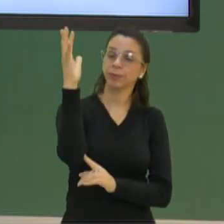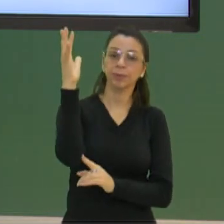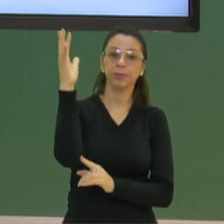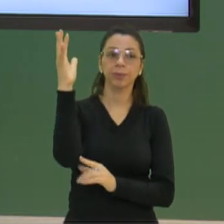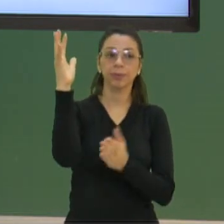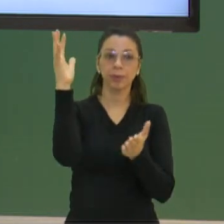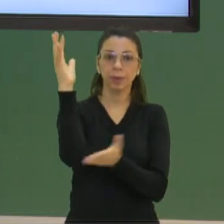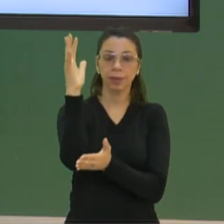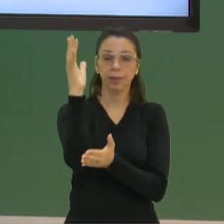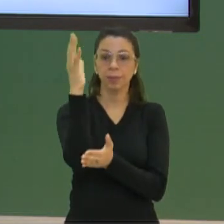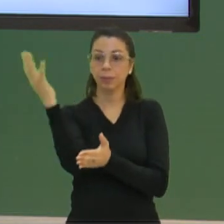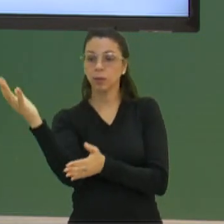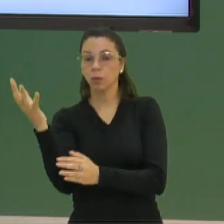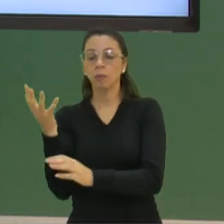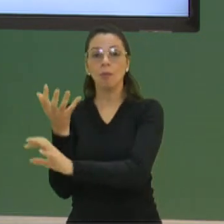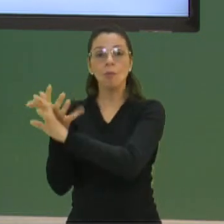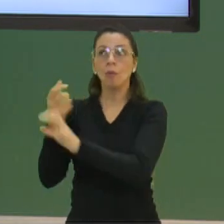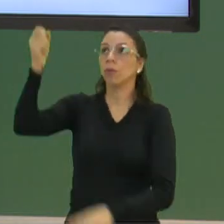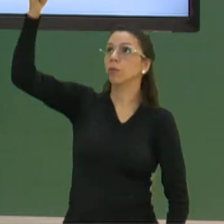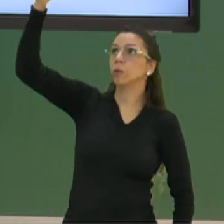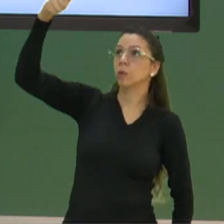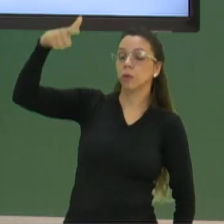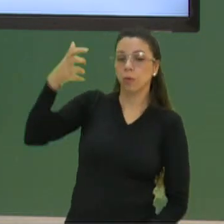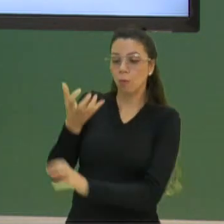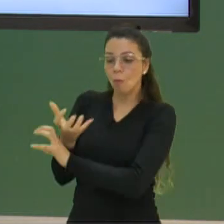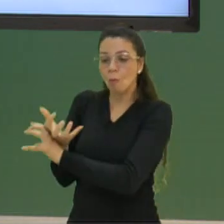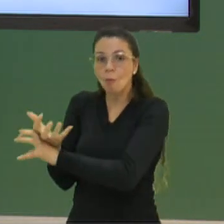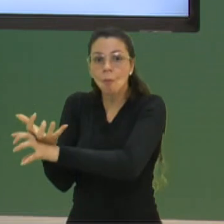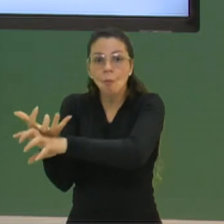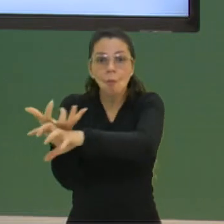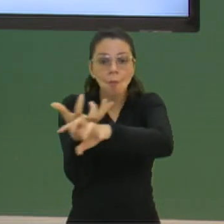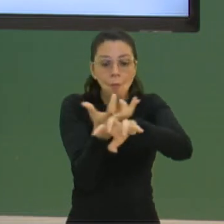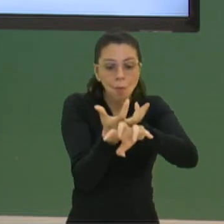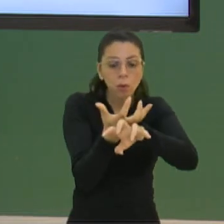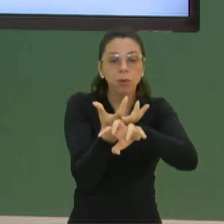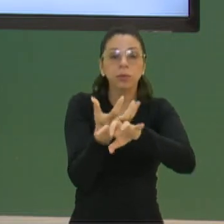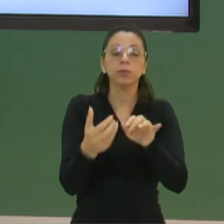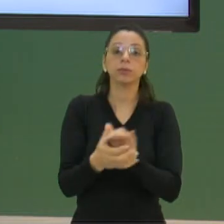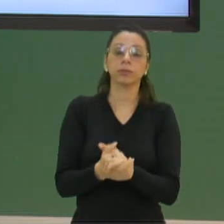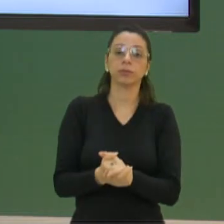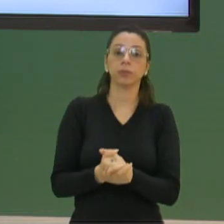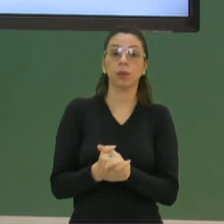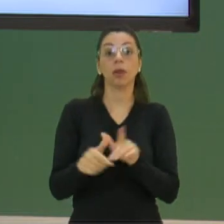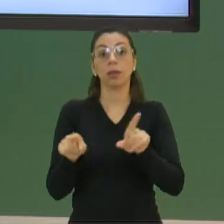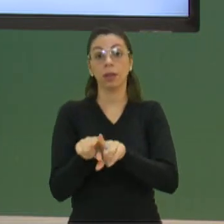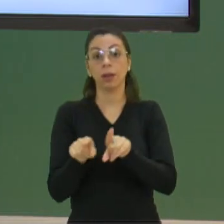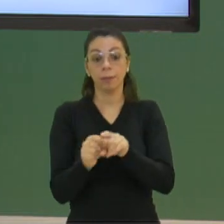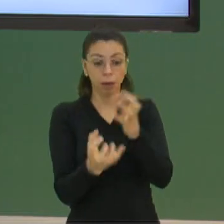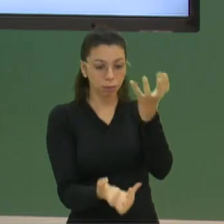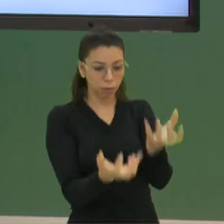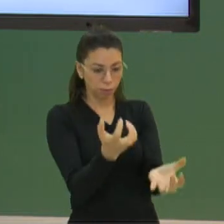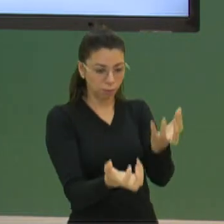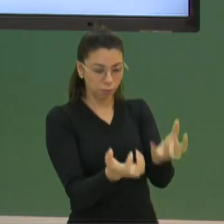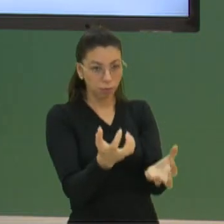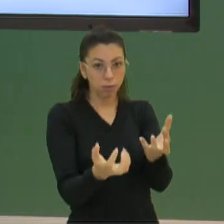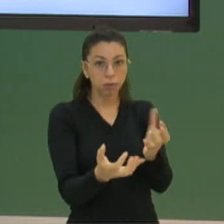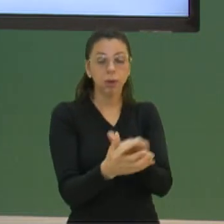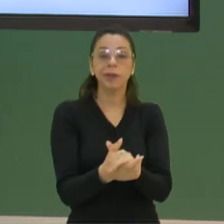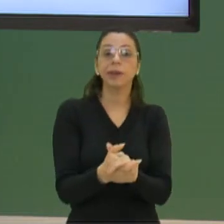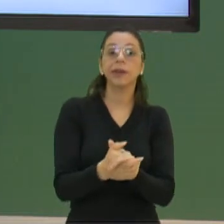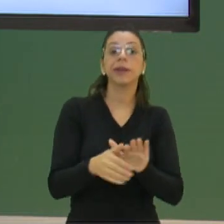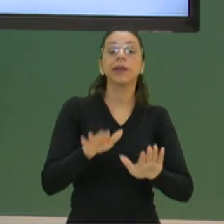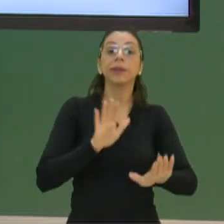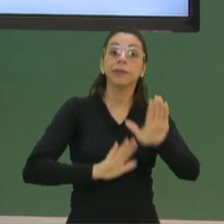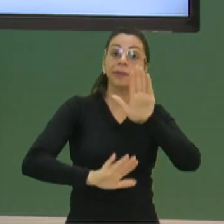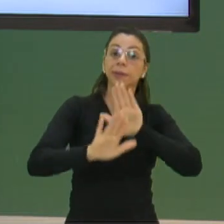secar ele. E você precisa torrar ele. Dependendo do ponto que você vai torrar, você vai ter um sabor